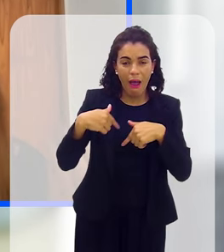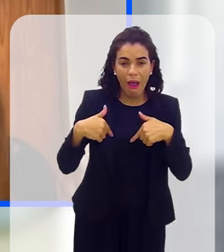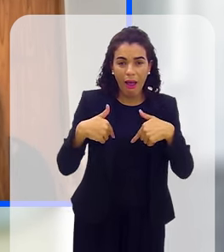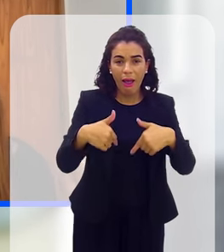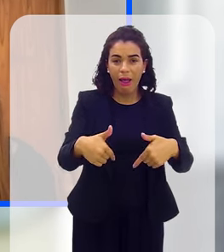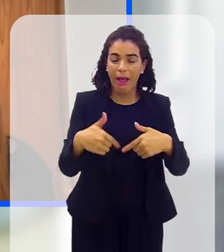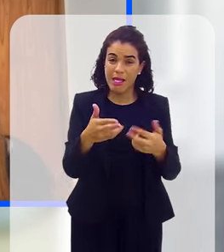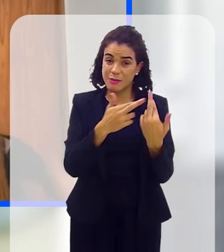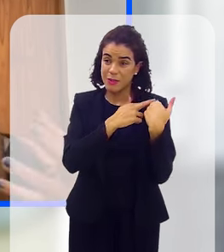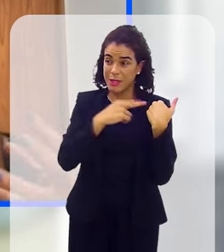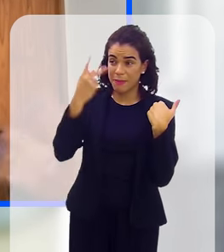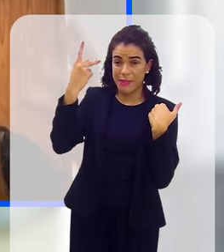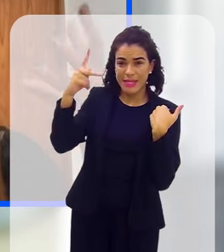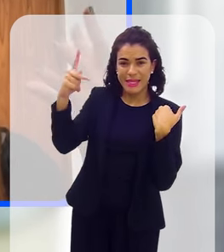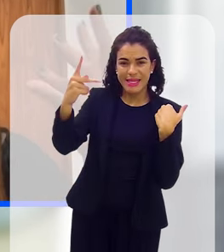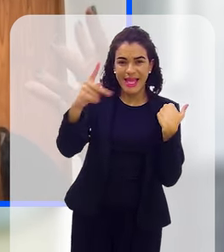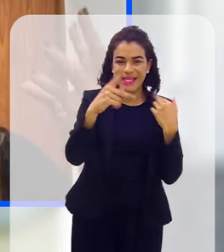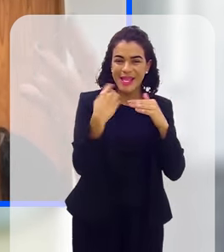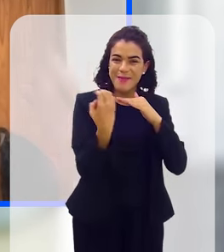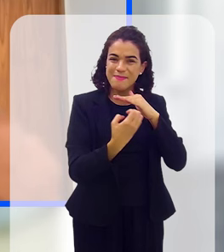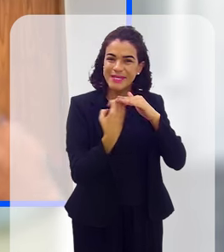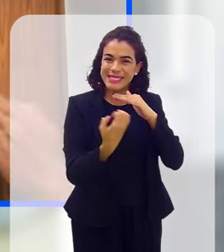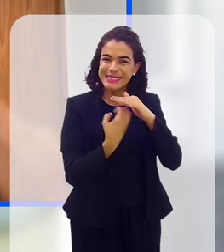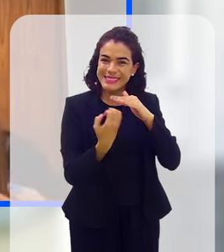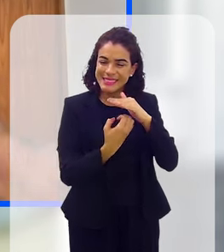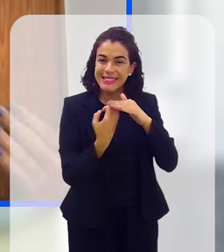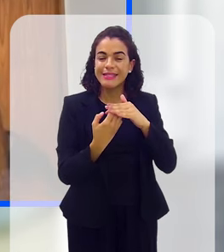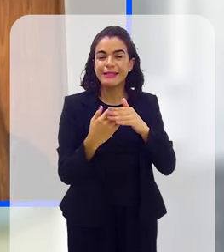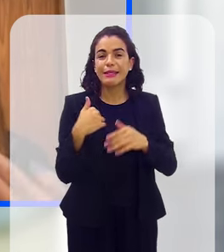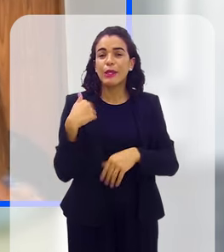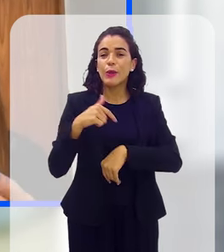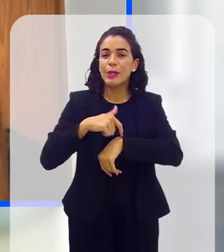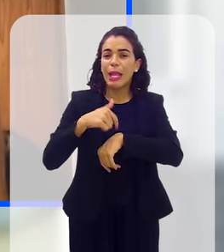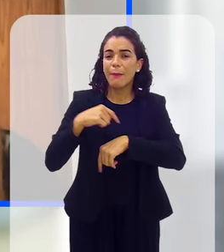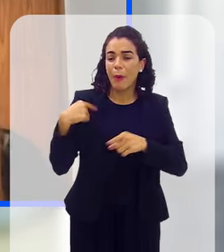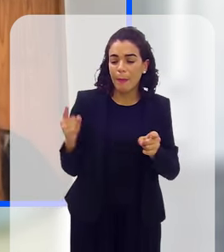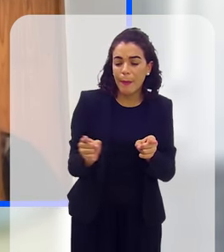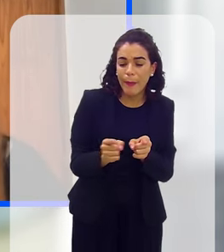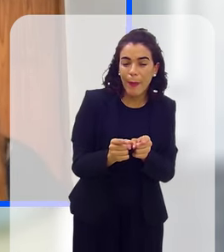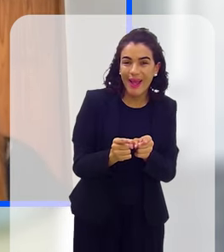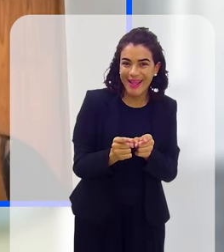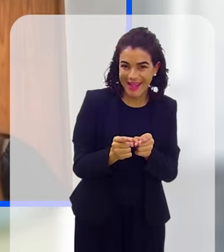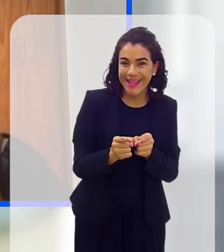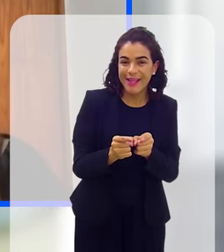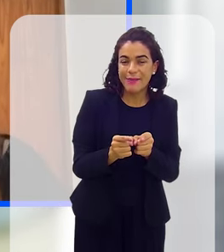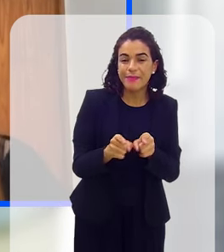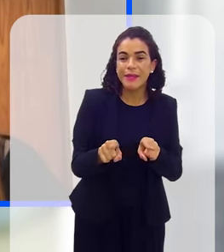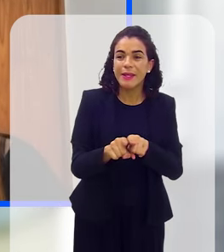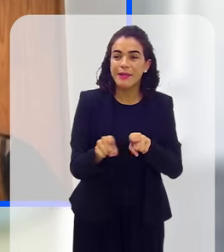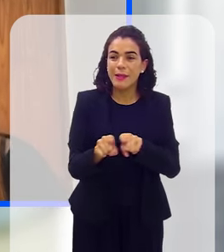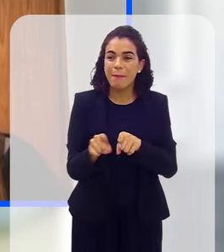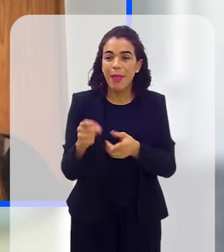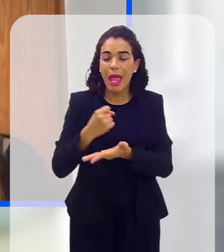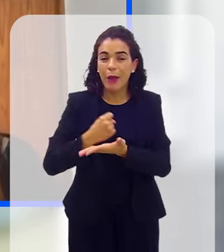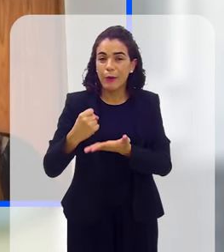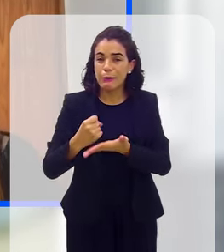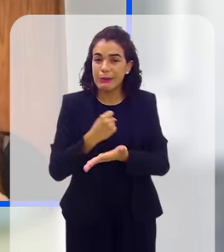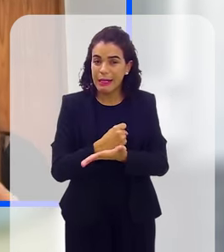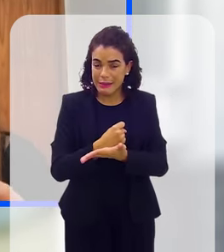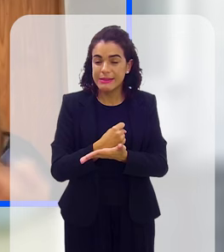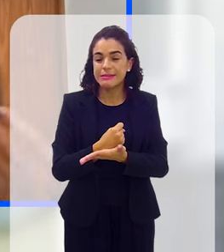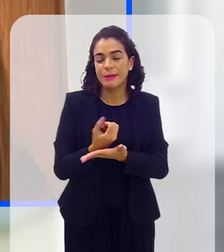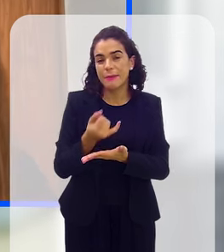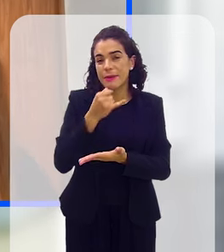são da sua responsabilidade, fazendo com que o nosso tempo fique cada vez mais exíguo e que o custo de contratação